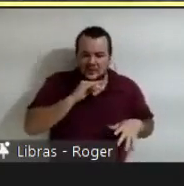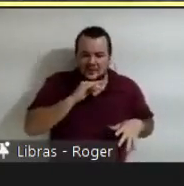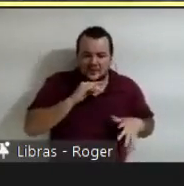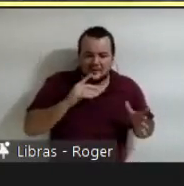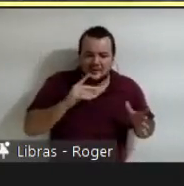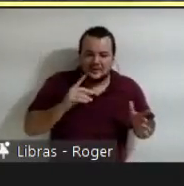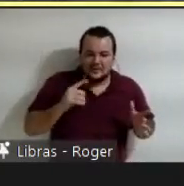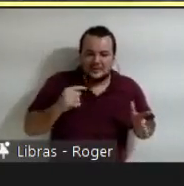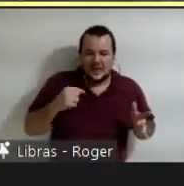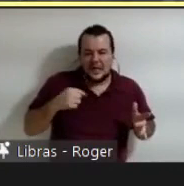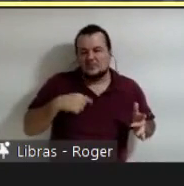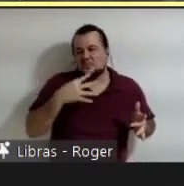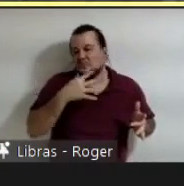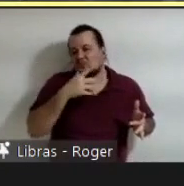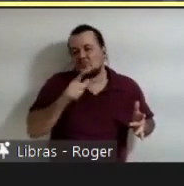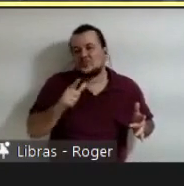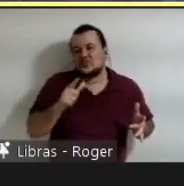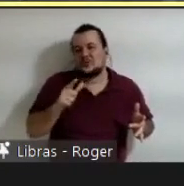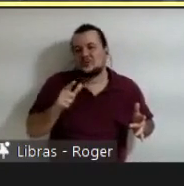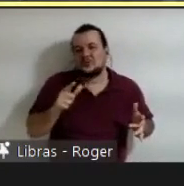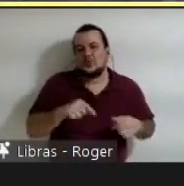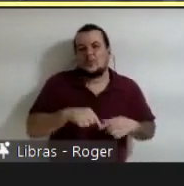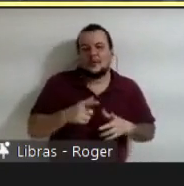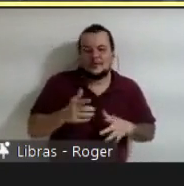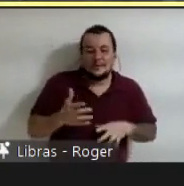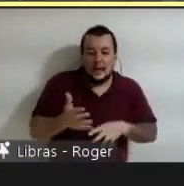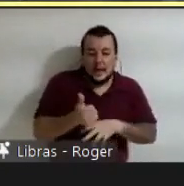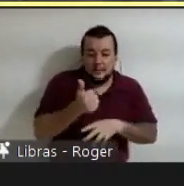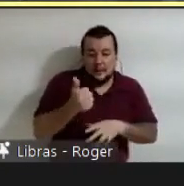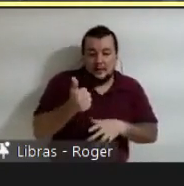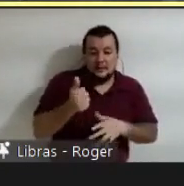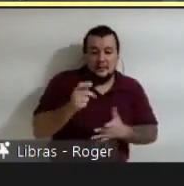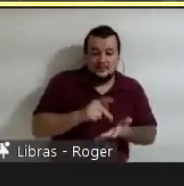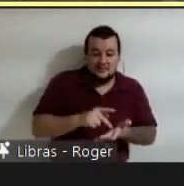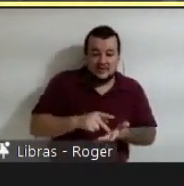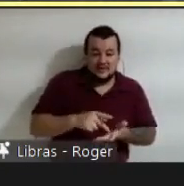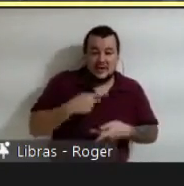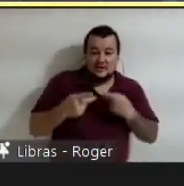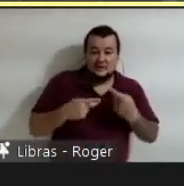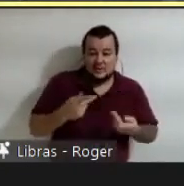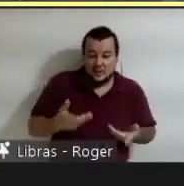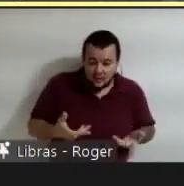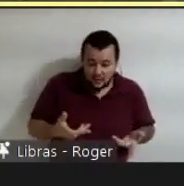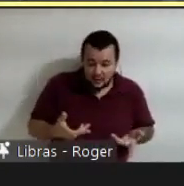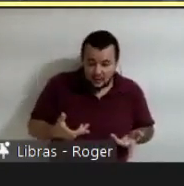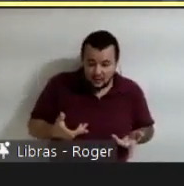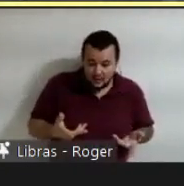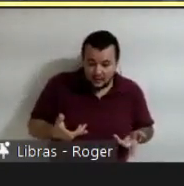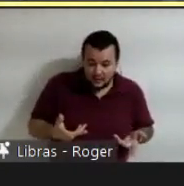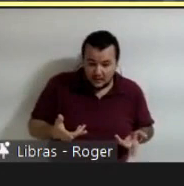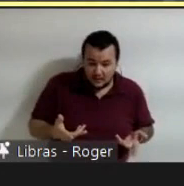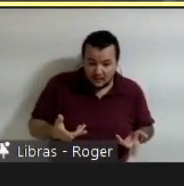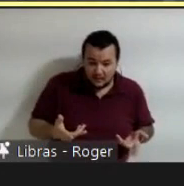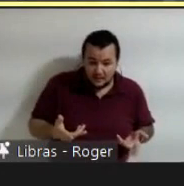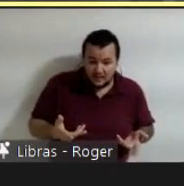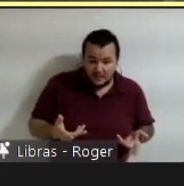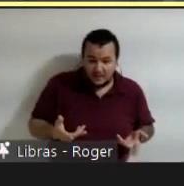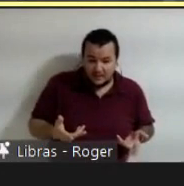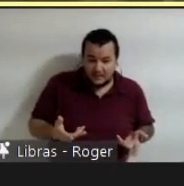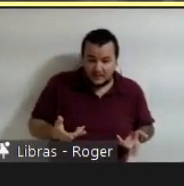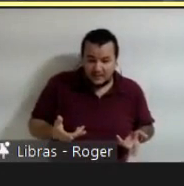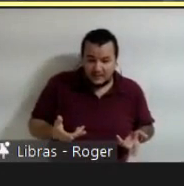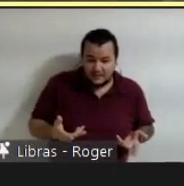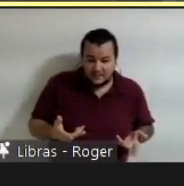ser autênticos. E a melhor maneira de ser autênticos é enriquecer nossos cursos com perguntas de verdade,